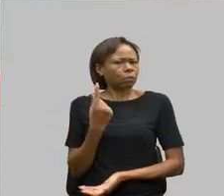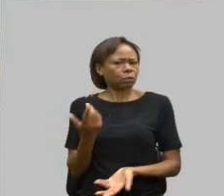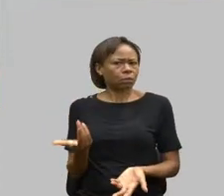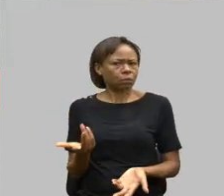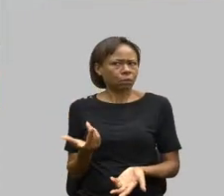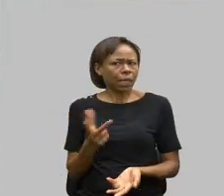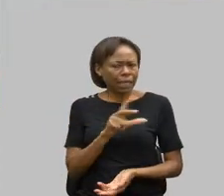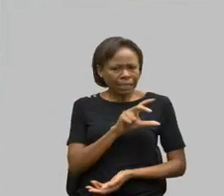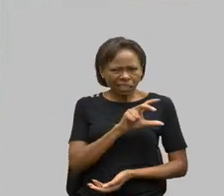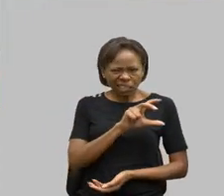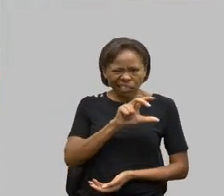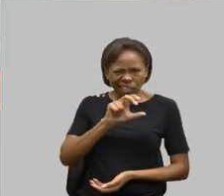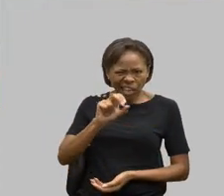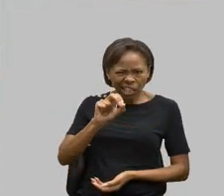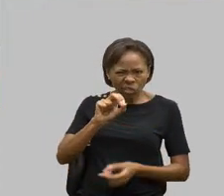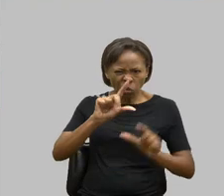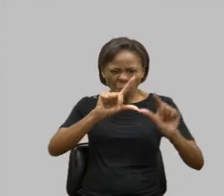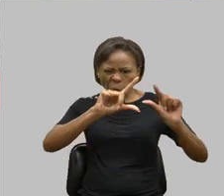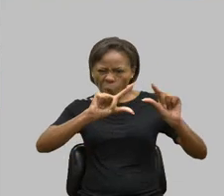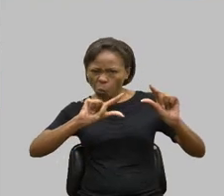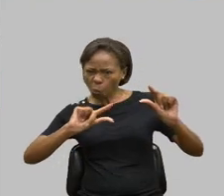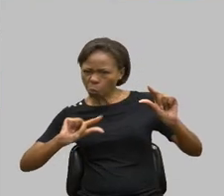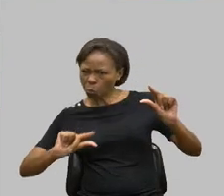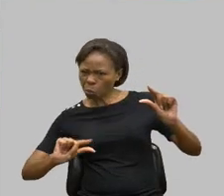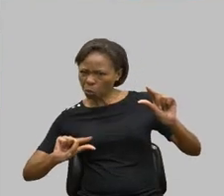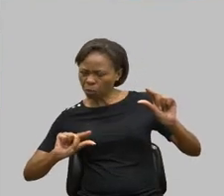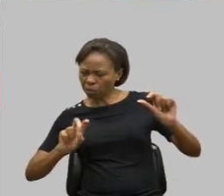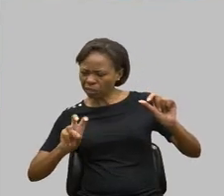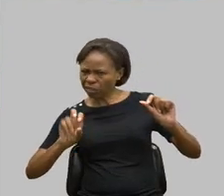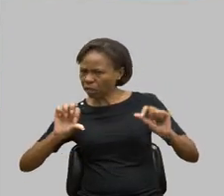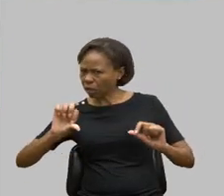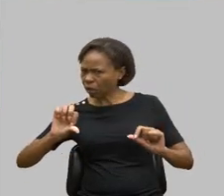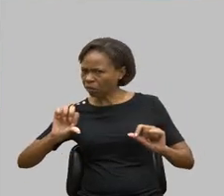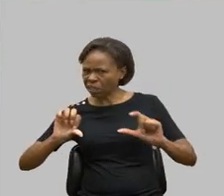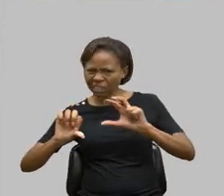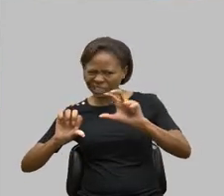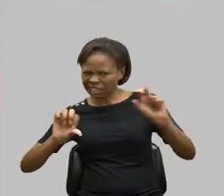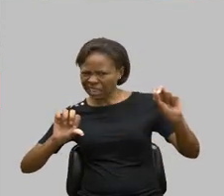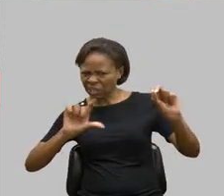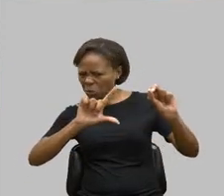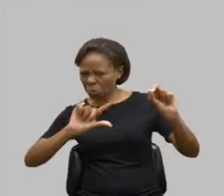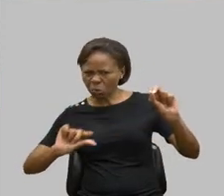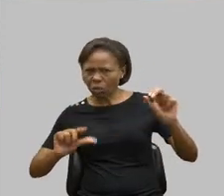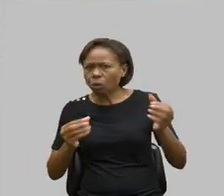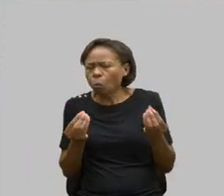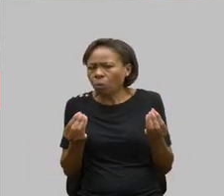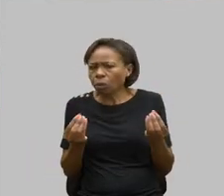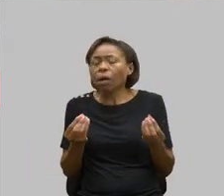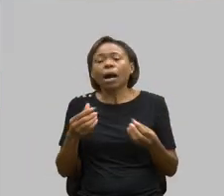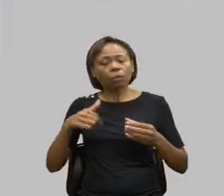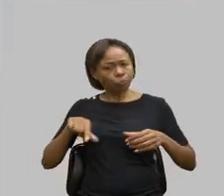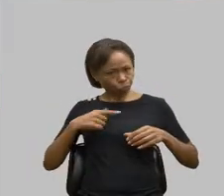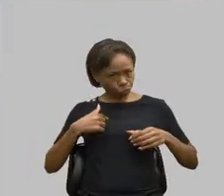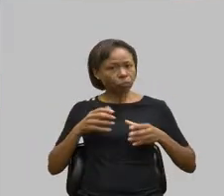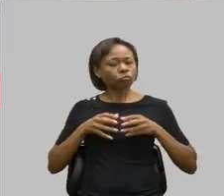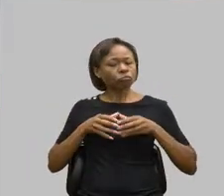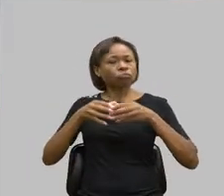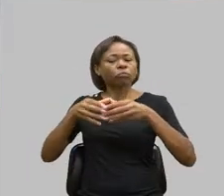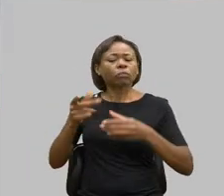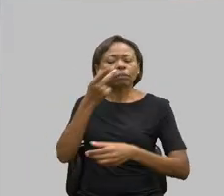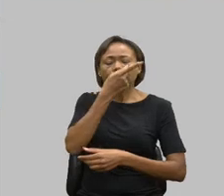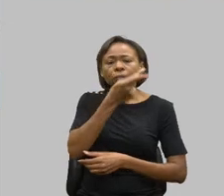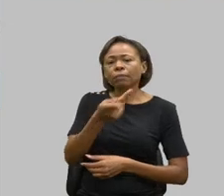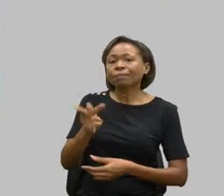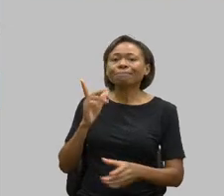500 cai para 59. E a comissão, doutor Maurício, foi lá fazer uma visita. E aí nós descobrimos, gente,